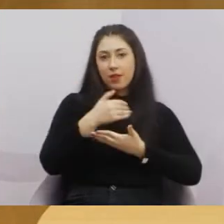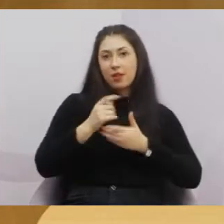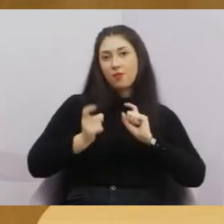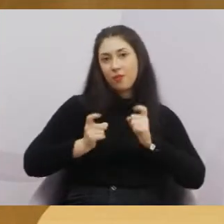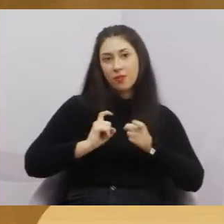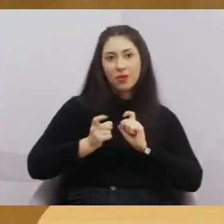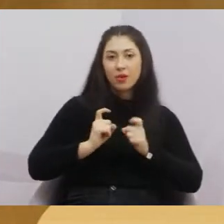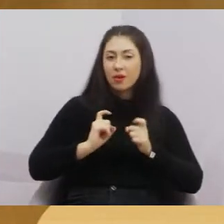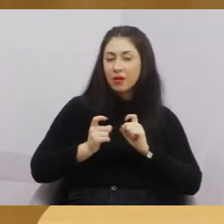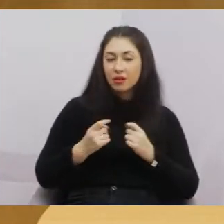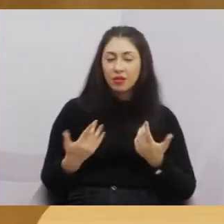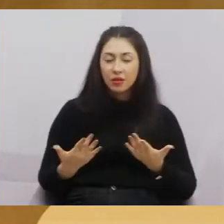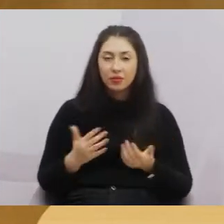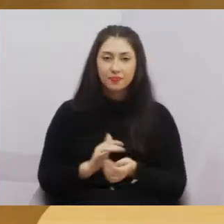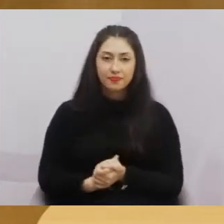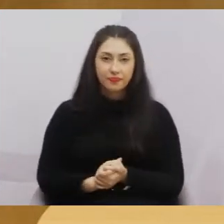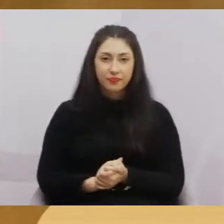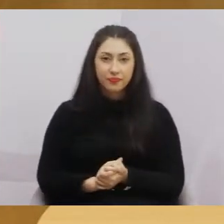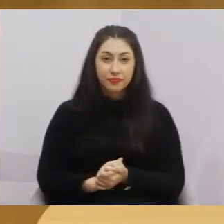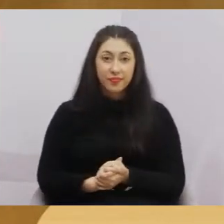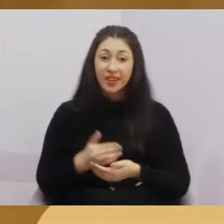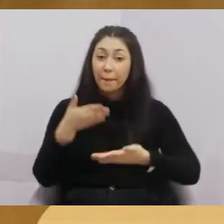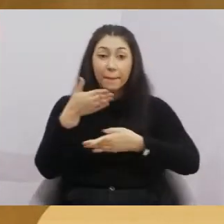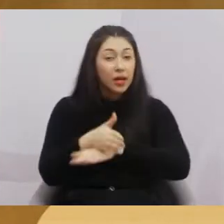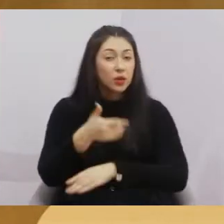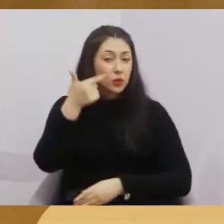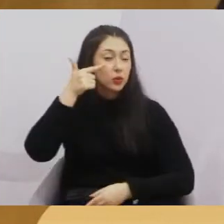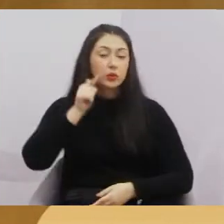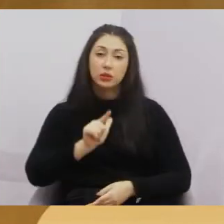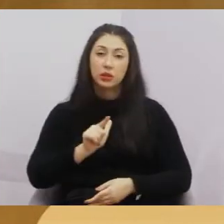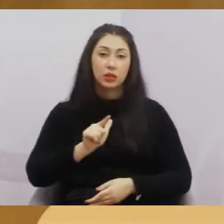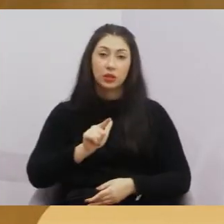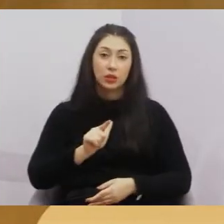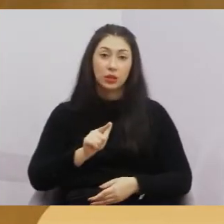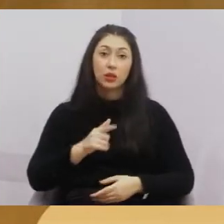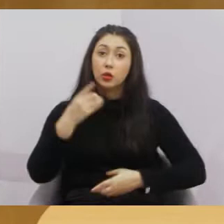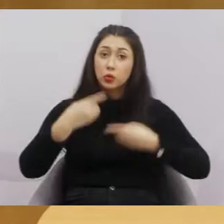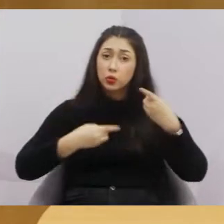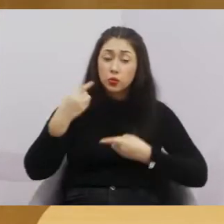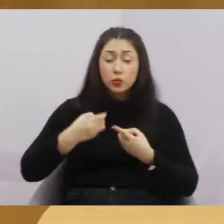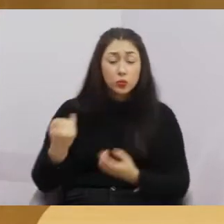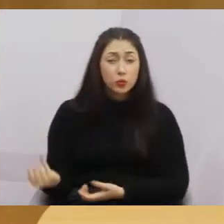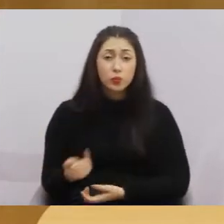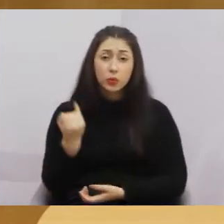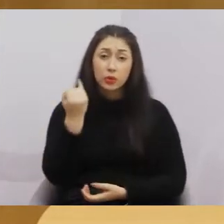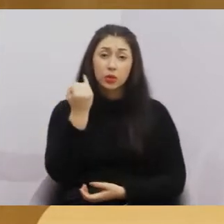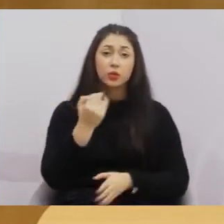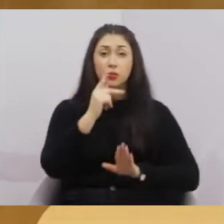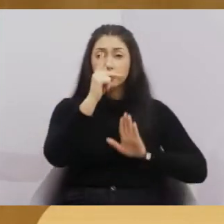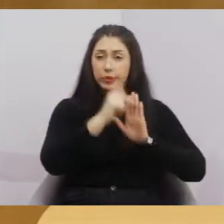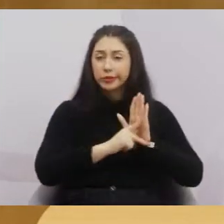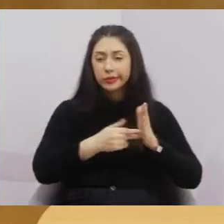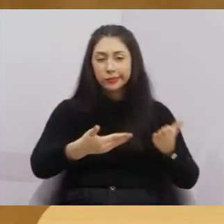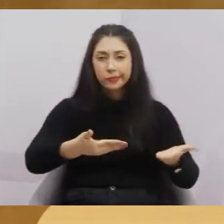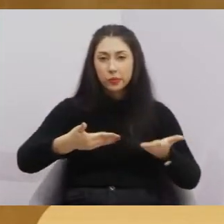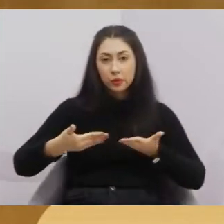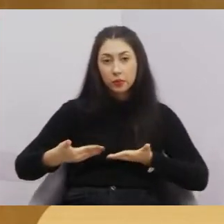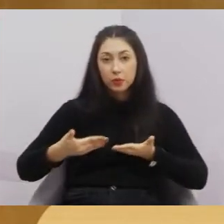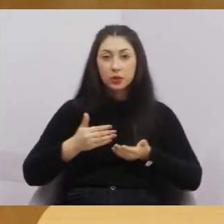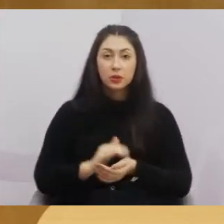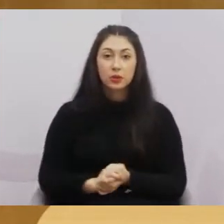almoçando, e aí deixa de estar participando dessas discussões importantes que são os projetos que vêm para essa casa.